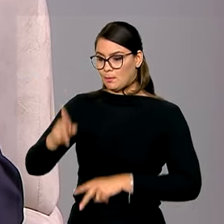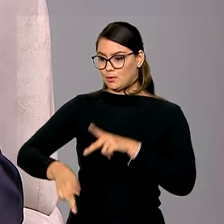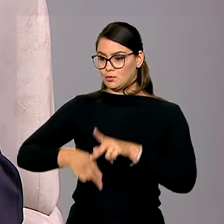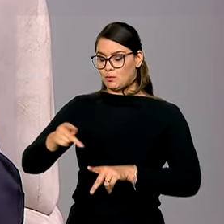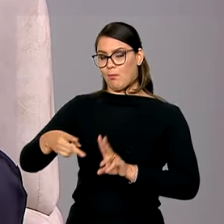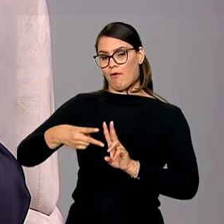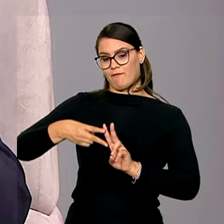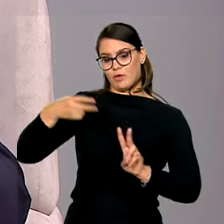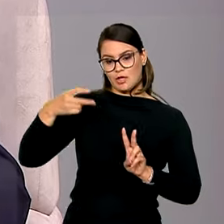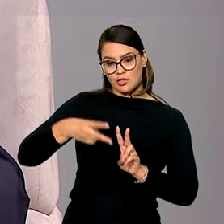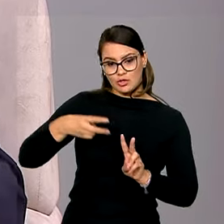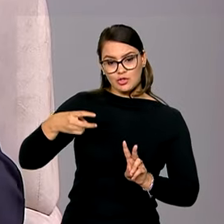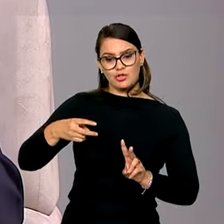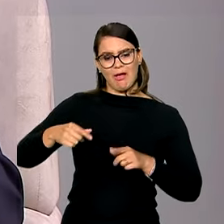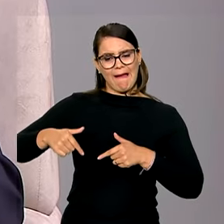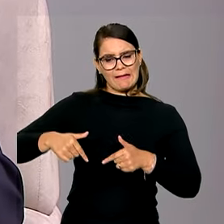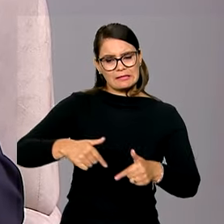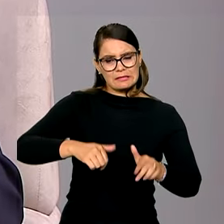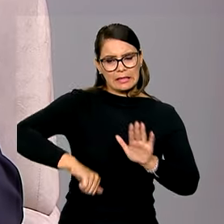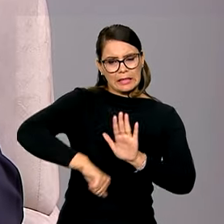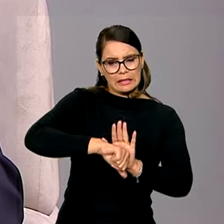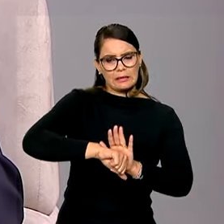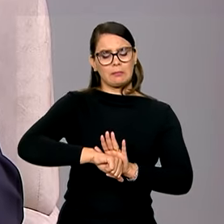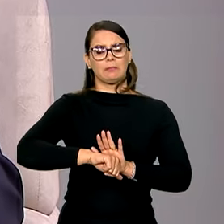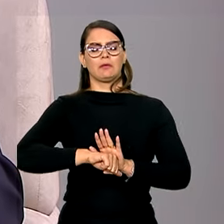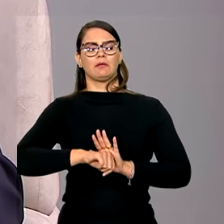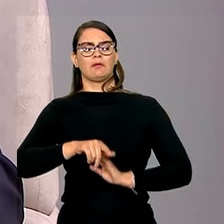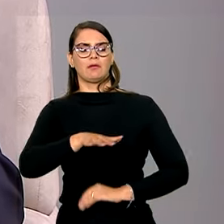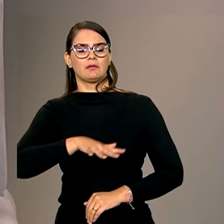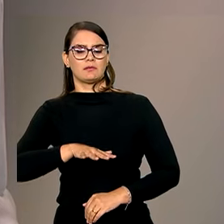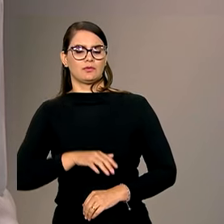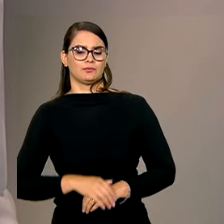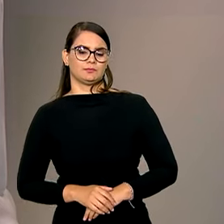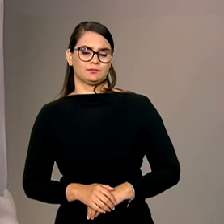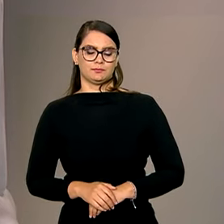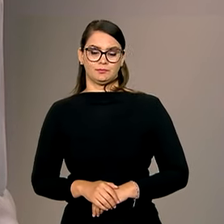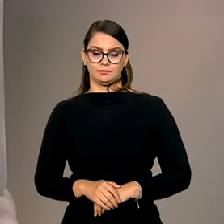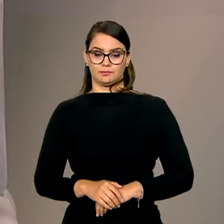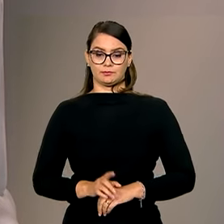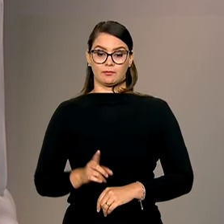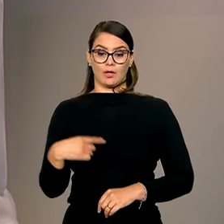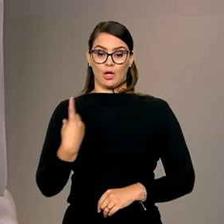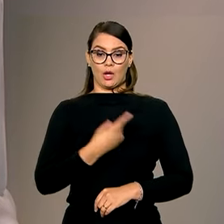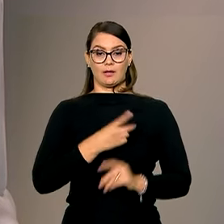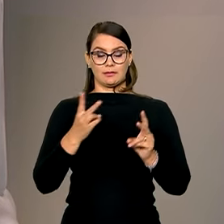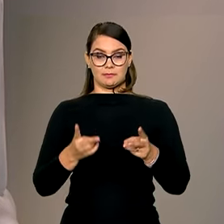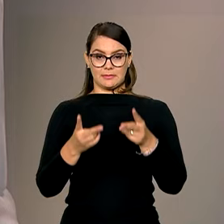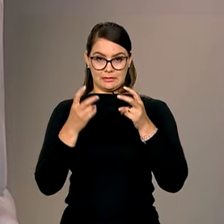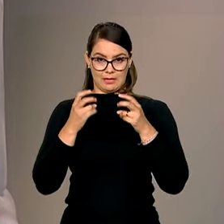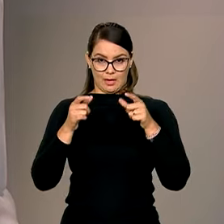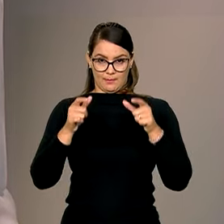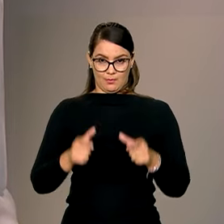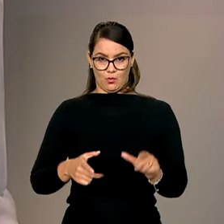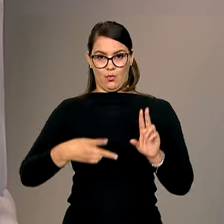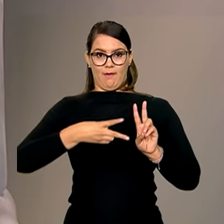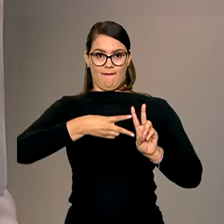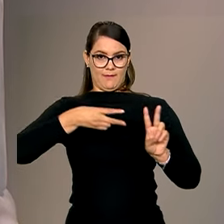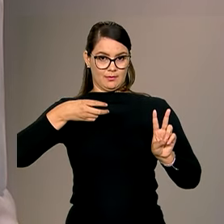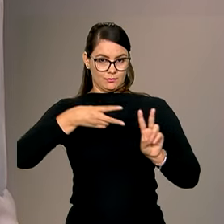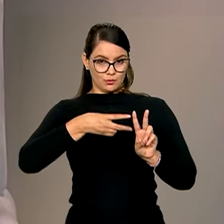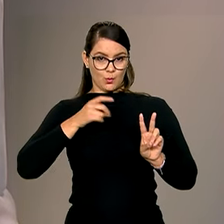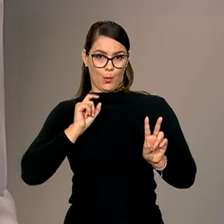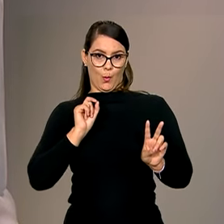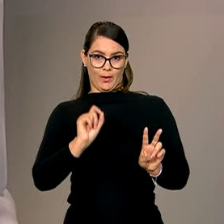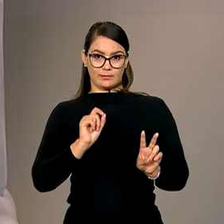indígenas, de ação criminosa e ilegal nessa região. O que a gente tem percebido nas terras indígenas é